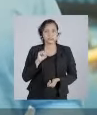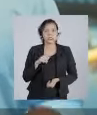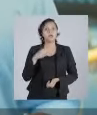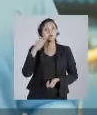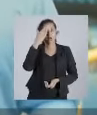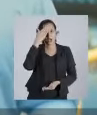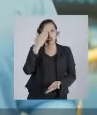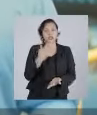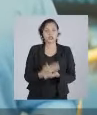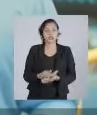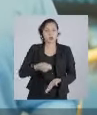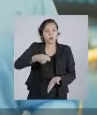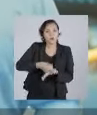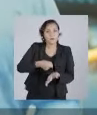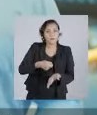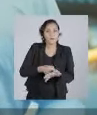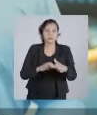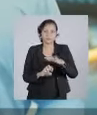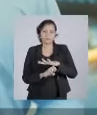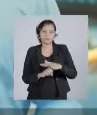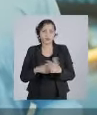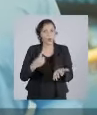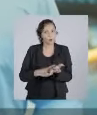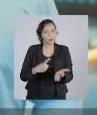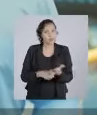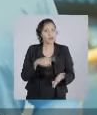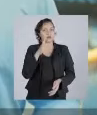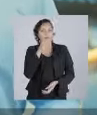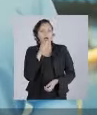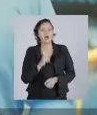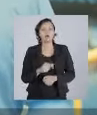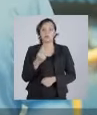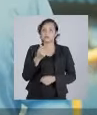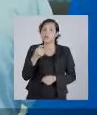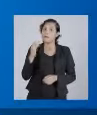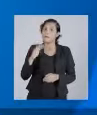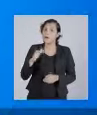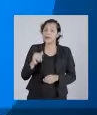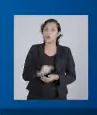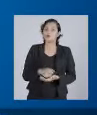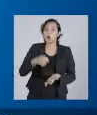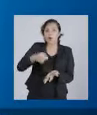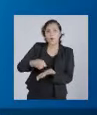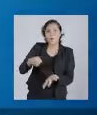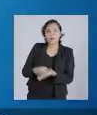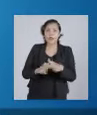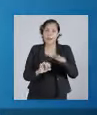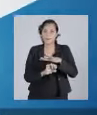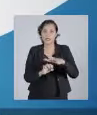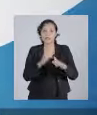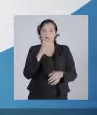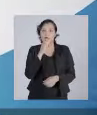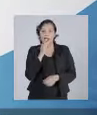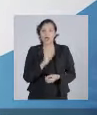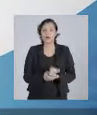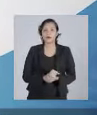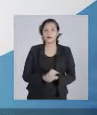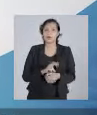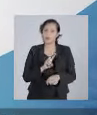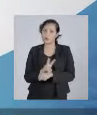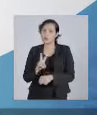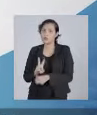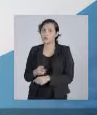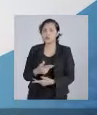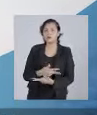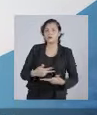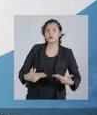para garantir o cumprimento do contrato e fazer chegar a água mais barata na casa das pessoas. Vamos exigir da empresa o cumprimento do contrato e a